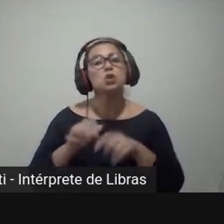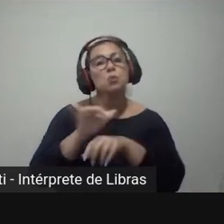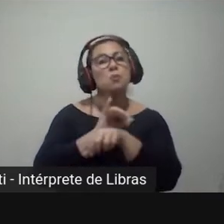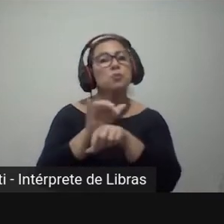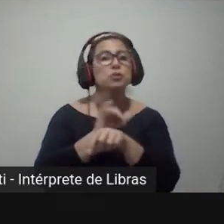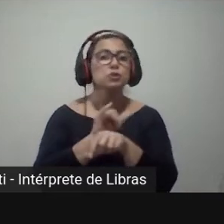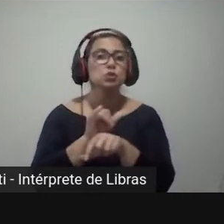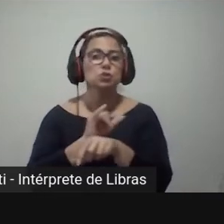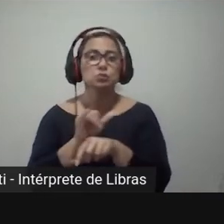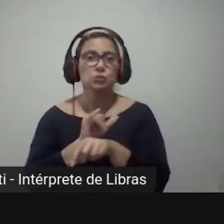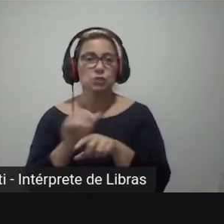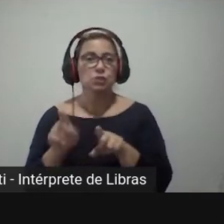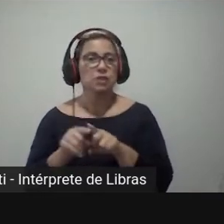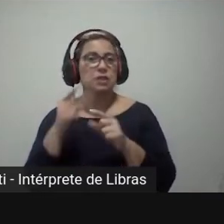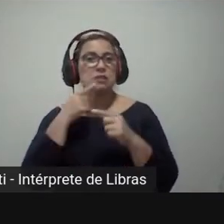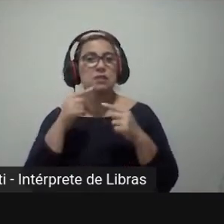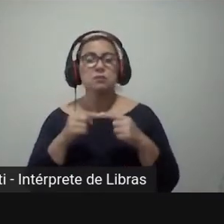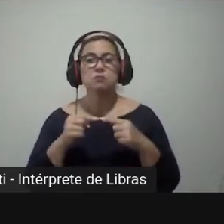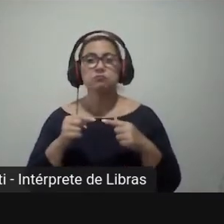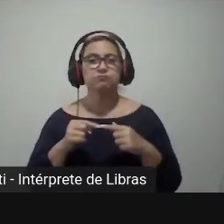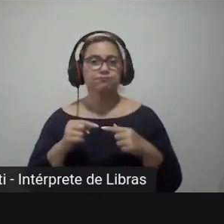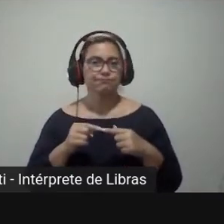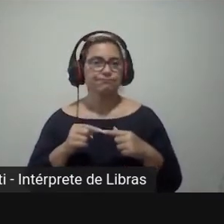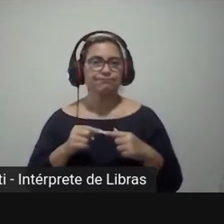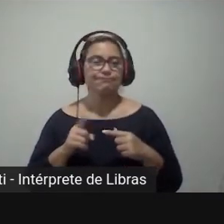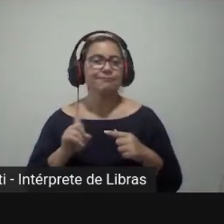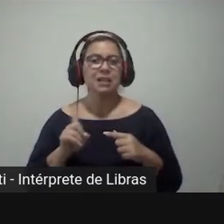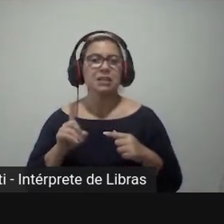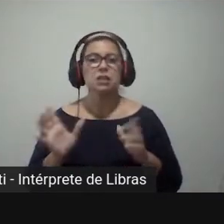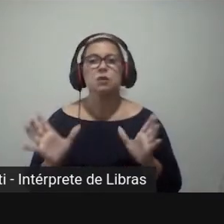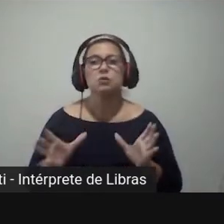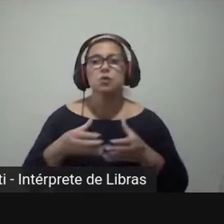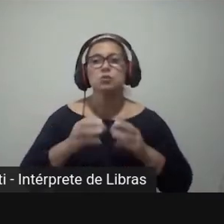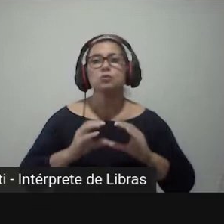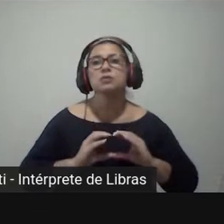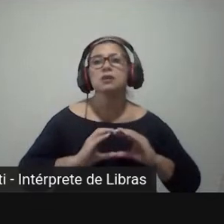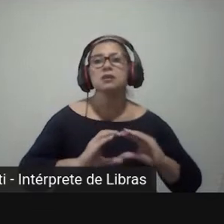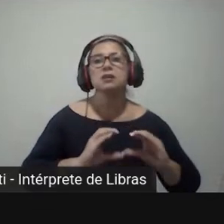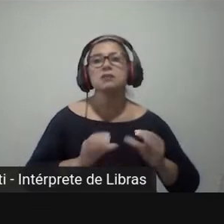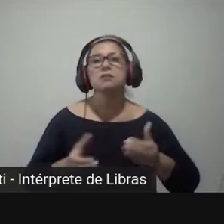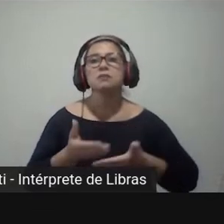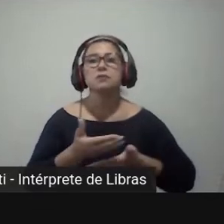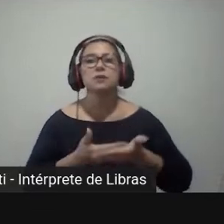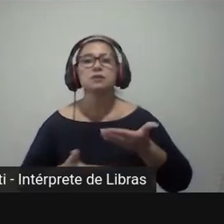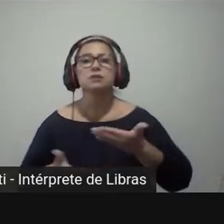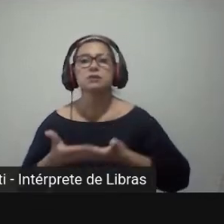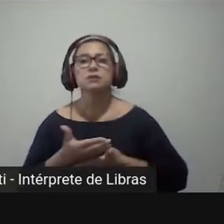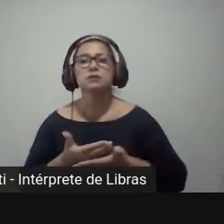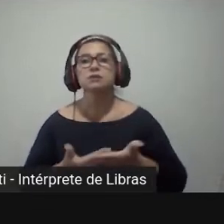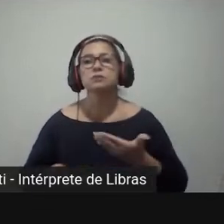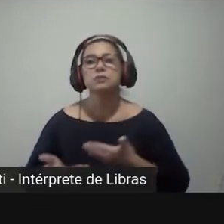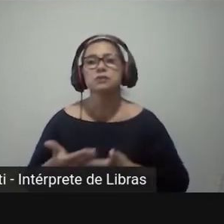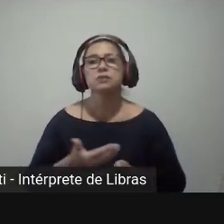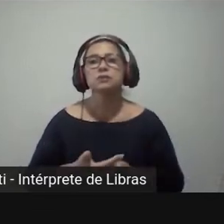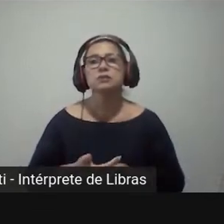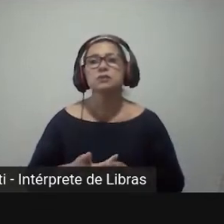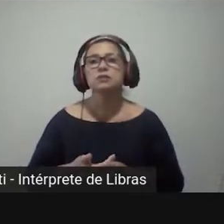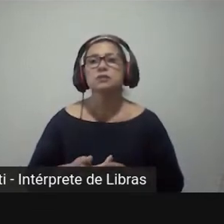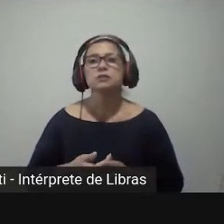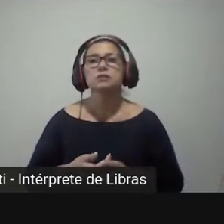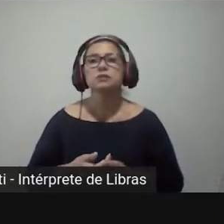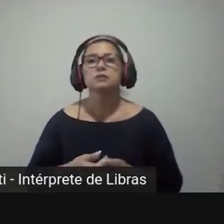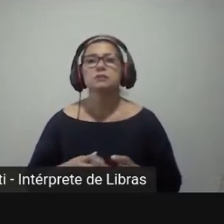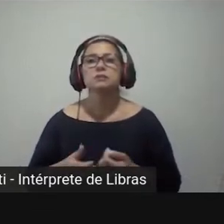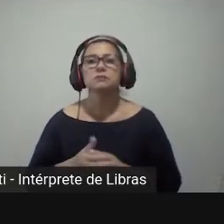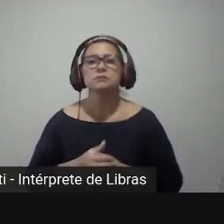ela não está no lugar mais adequado. Talvez não seria a Comissão de Legislação Participativa responsável pela gestão da ferramenta, mas uma unidade